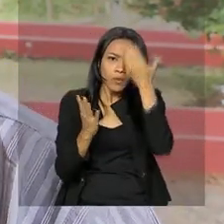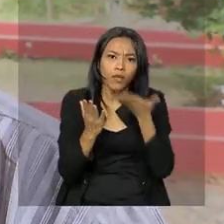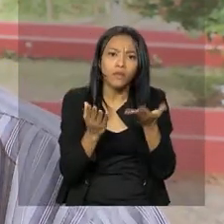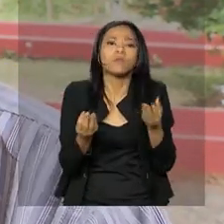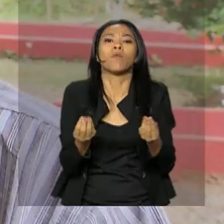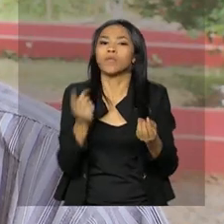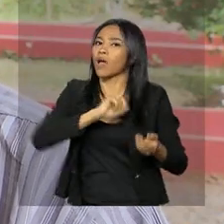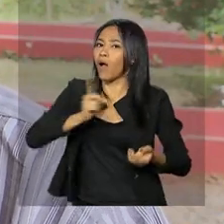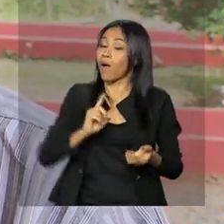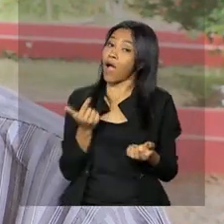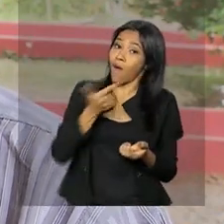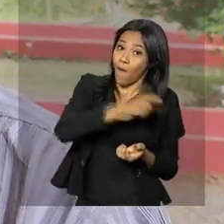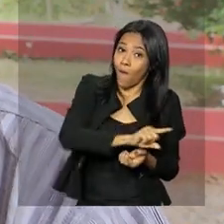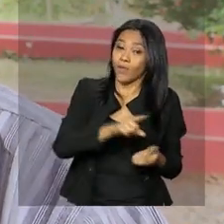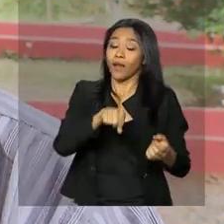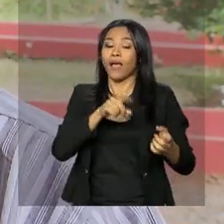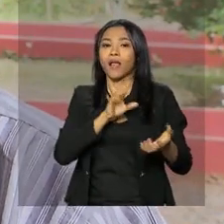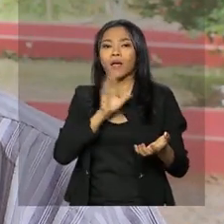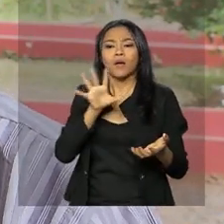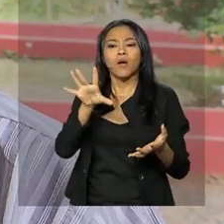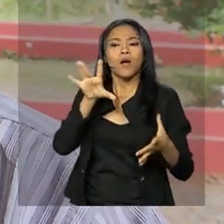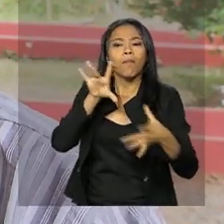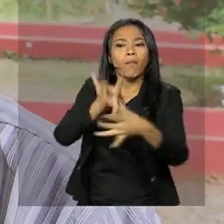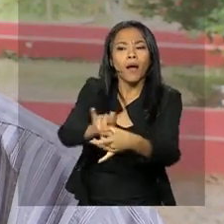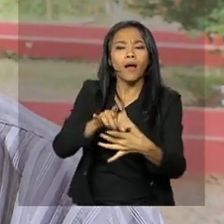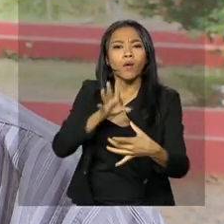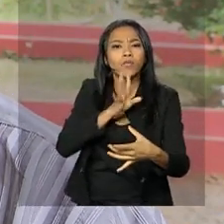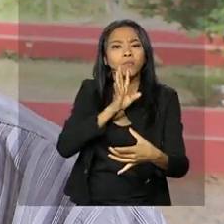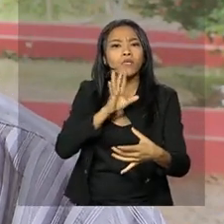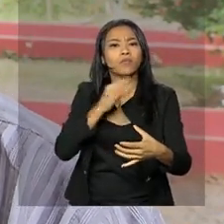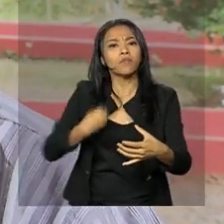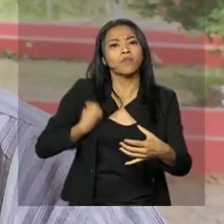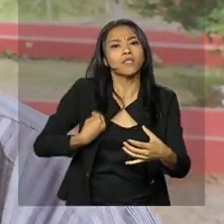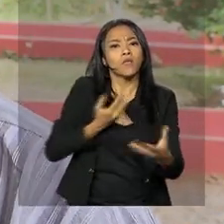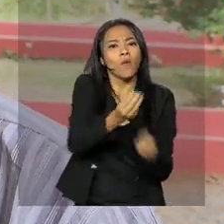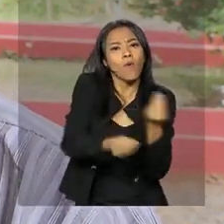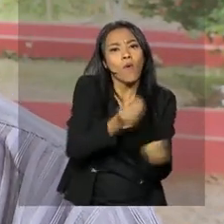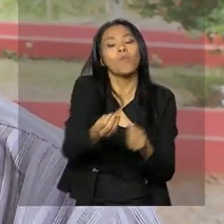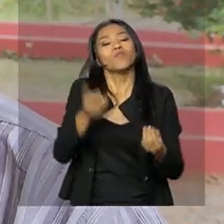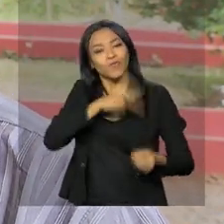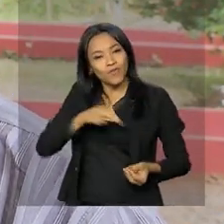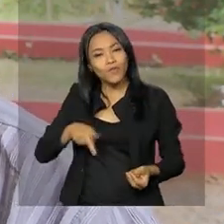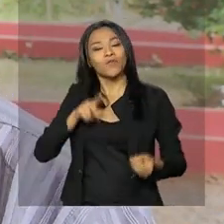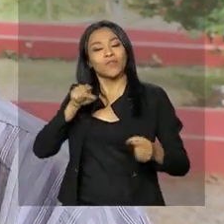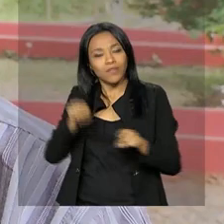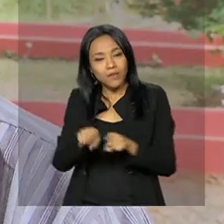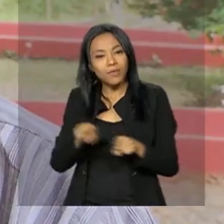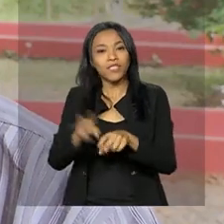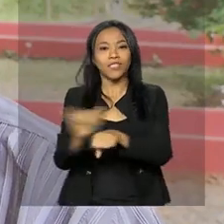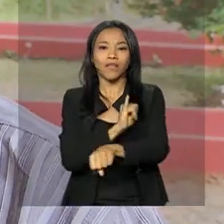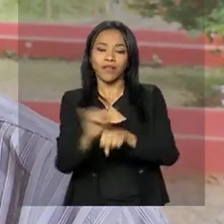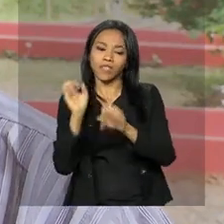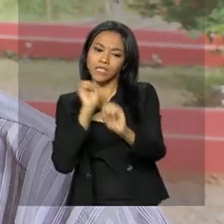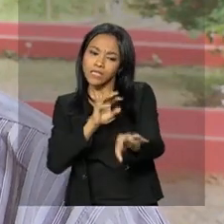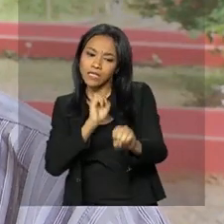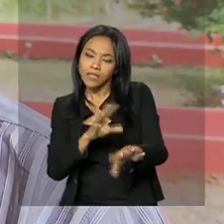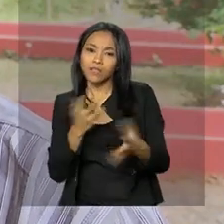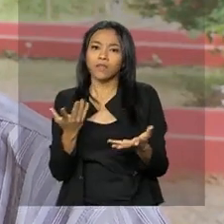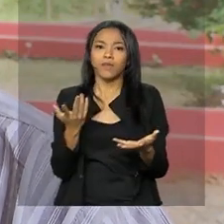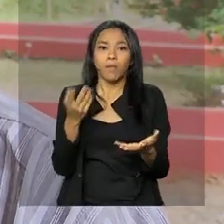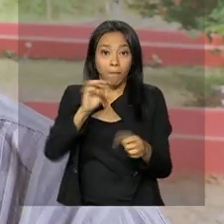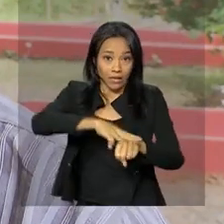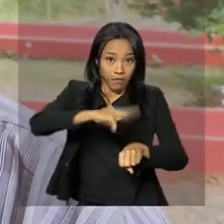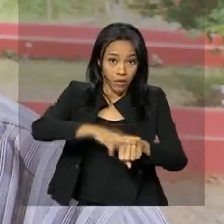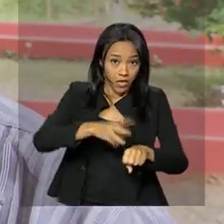OBMEP, ela aplica o conhecimento. E os professores já estão se preocupando também em ensinar dessa forma. Ensinar a aplicar a matemática, usar a